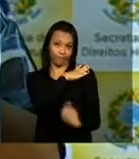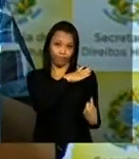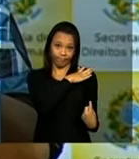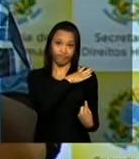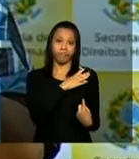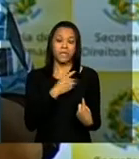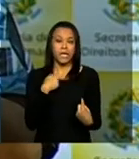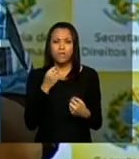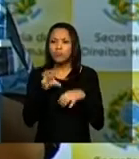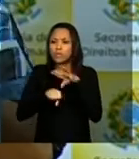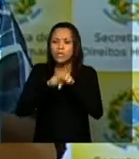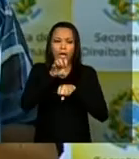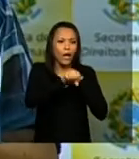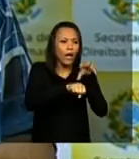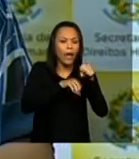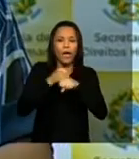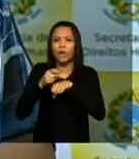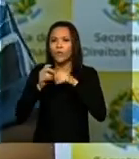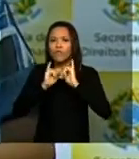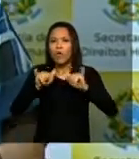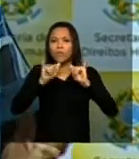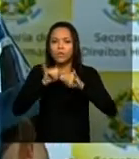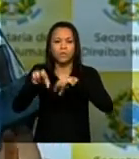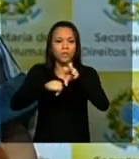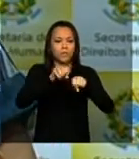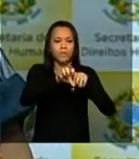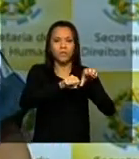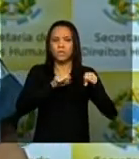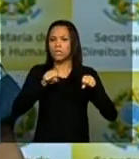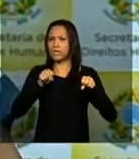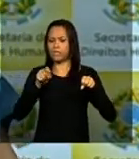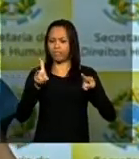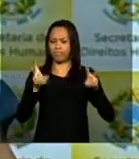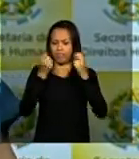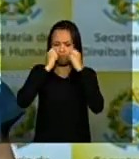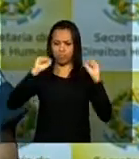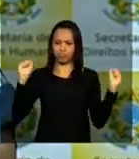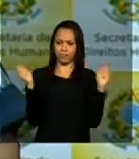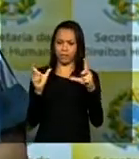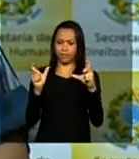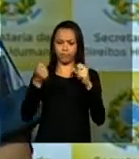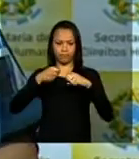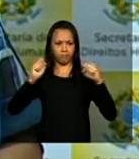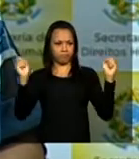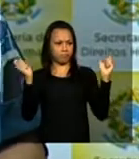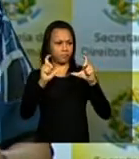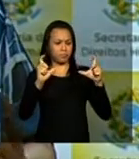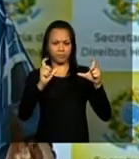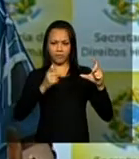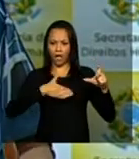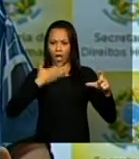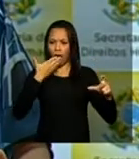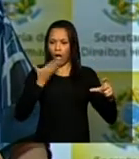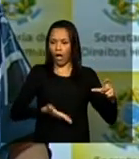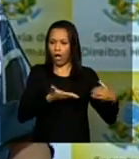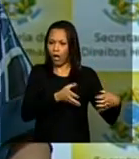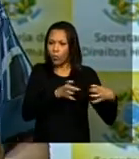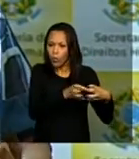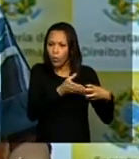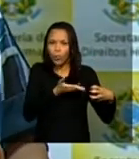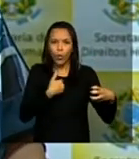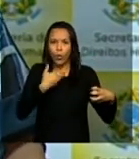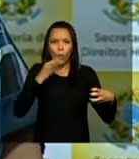essas informações e se surpreenderam obviamente com o que viram porque essa participação existiu